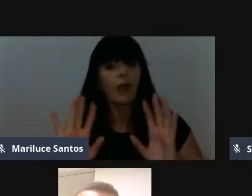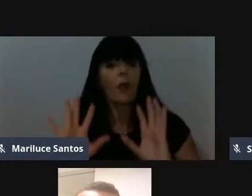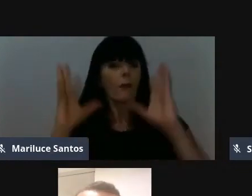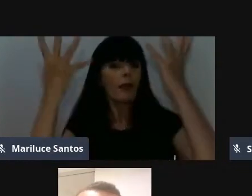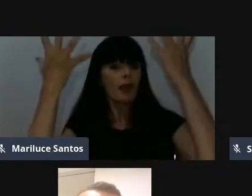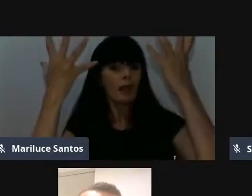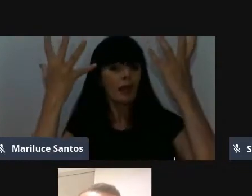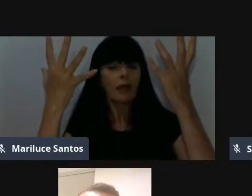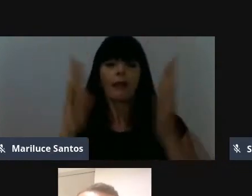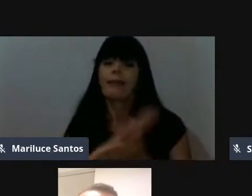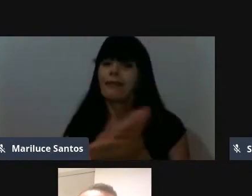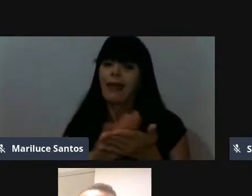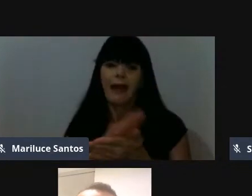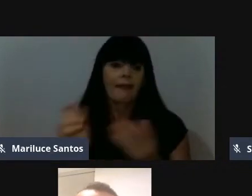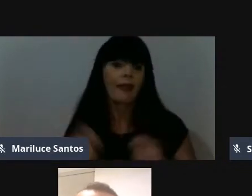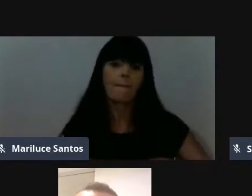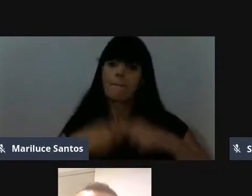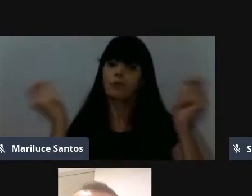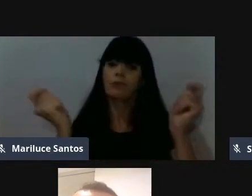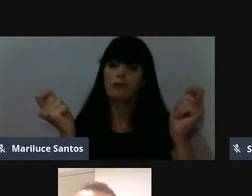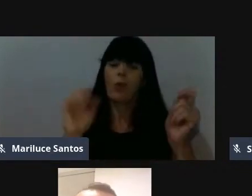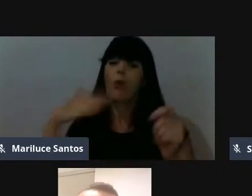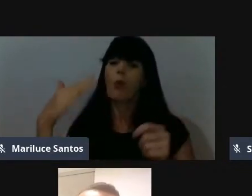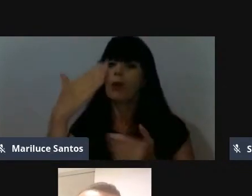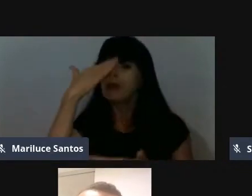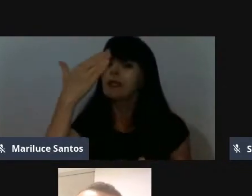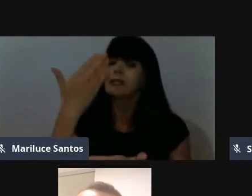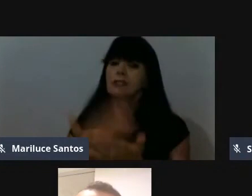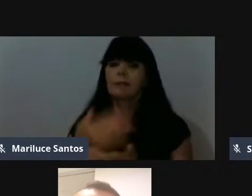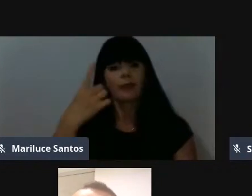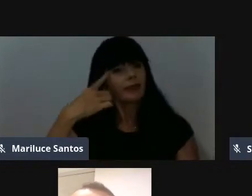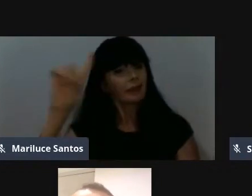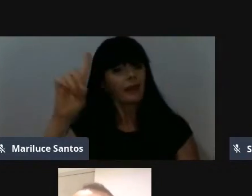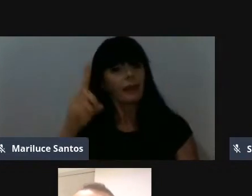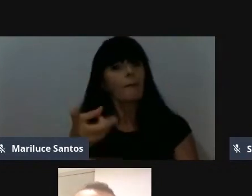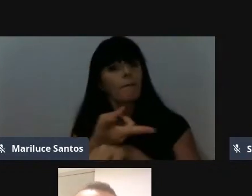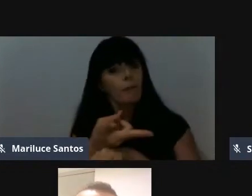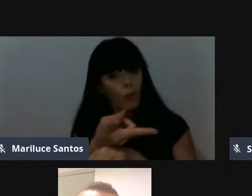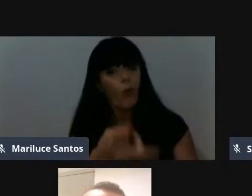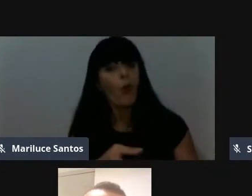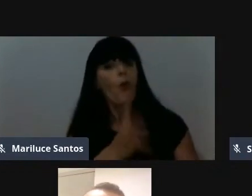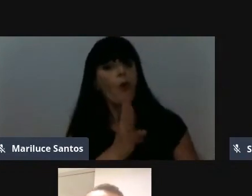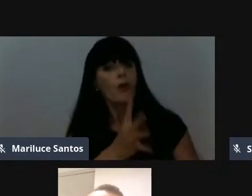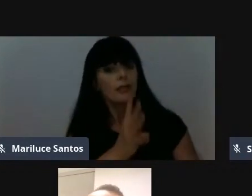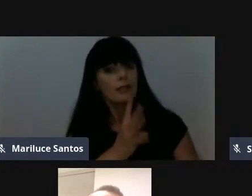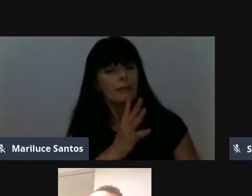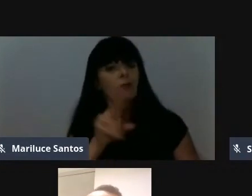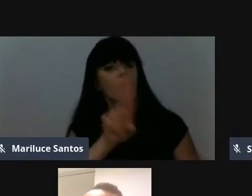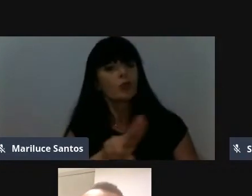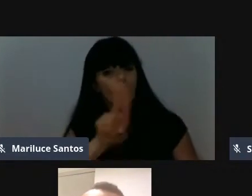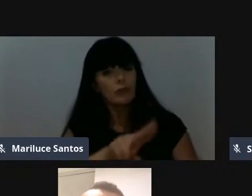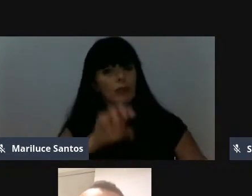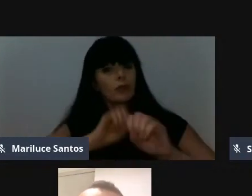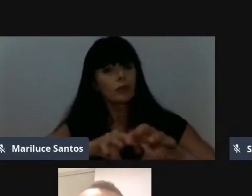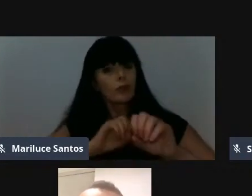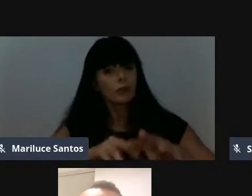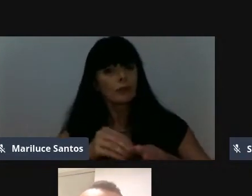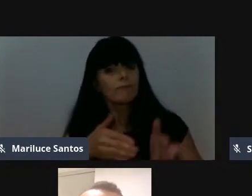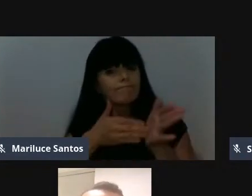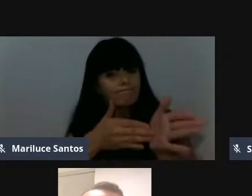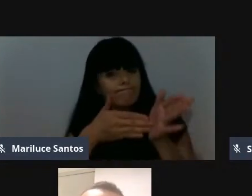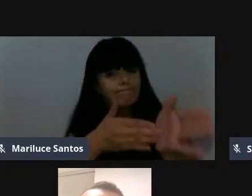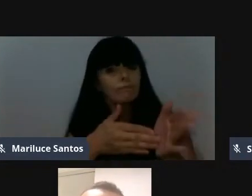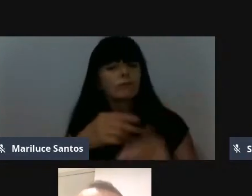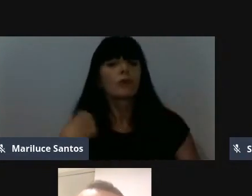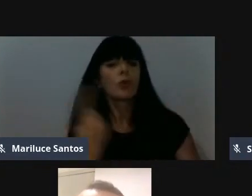nada é impossível, quando acreditamos em Deus, buscamos conhecimento, né, através da educação, corremos atrás de